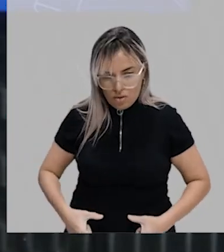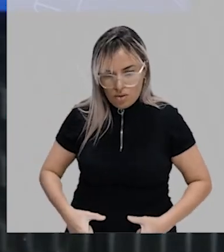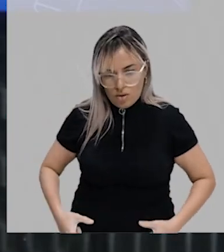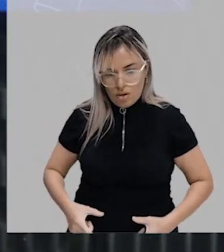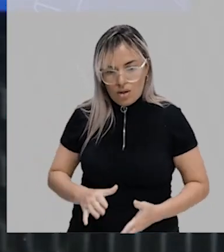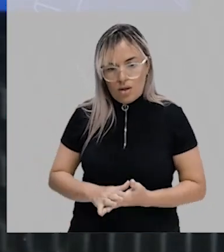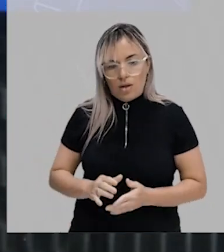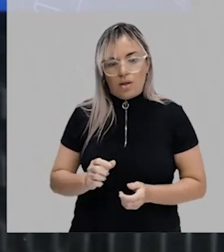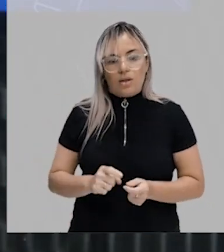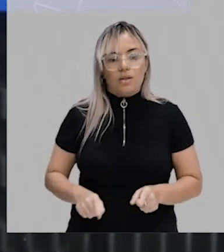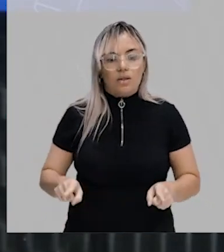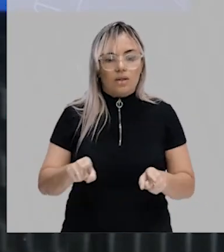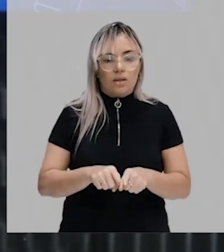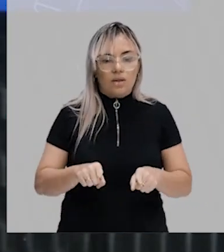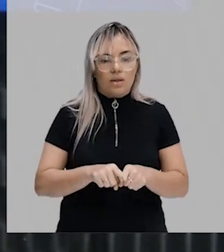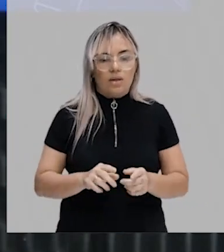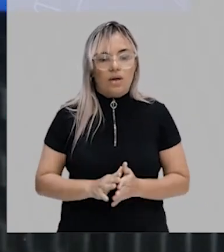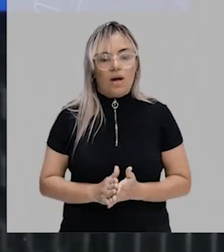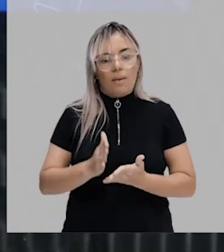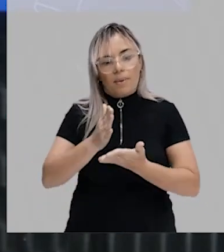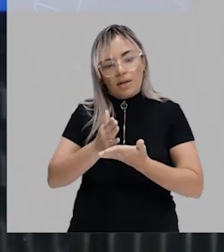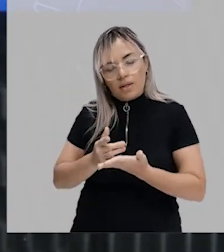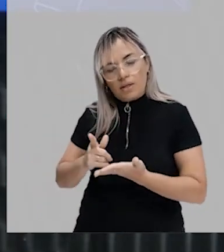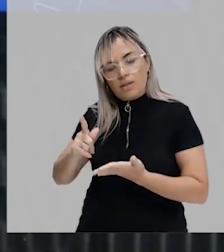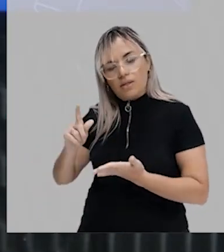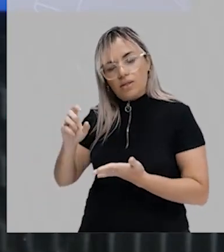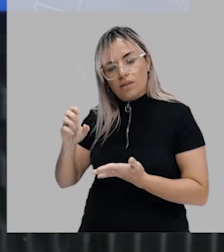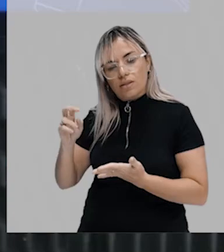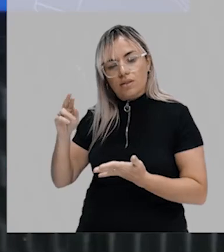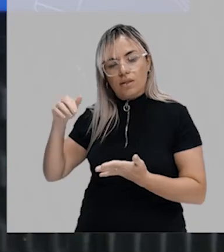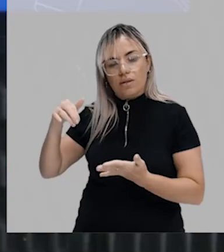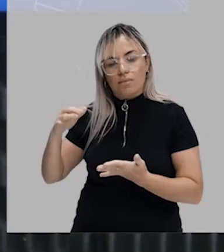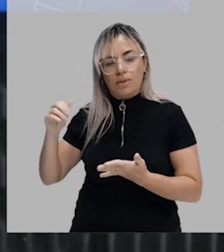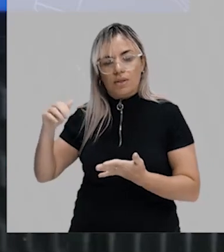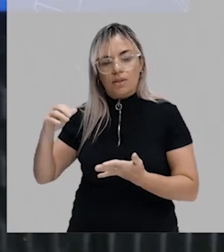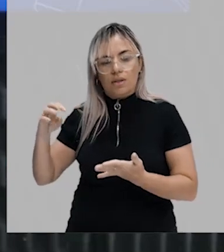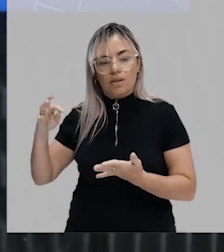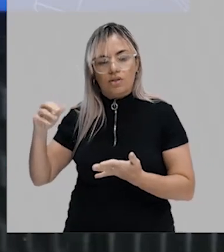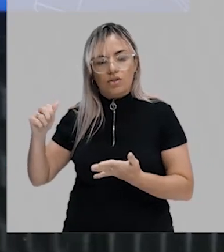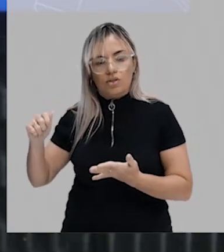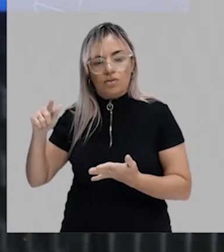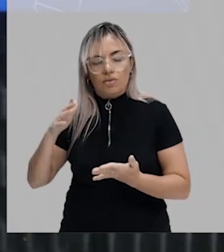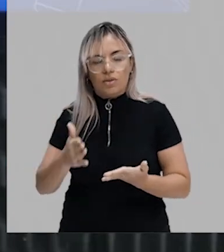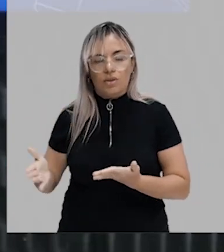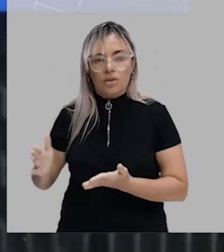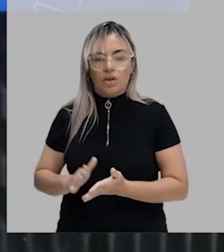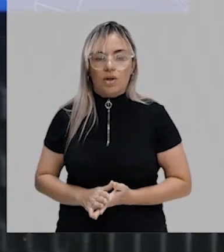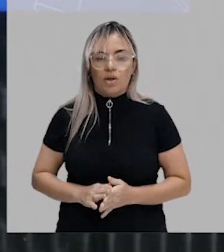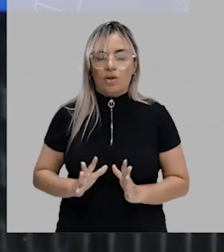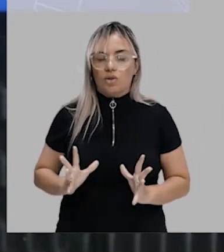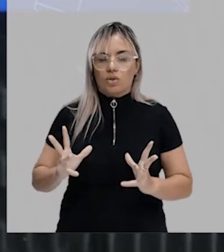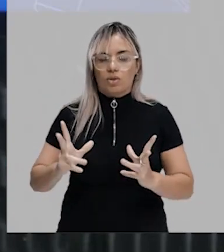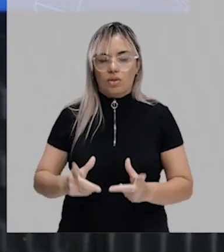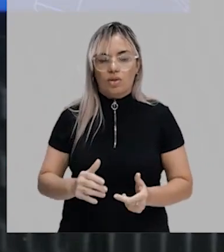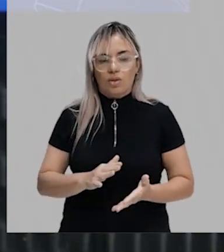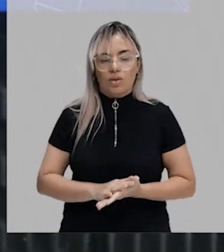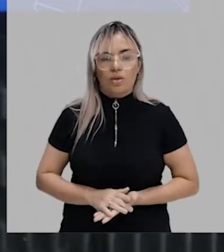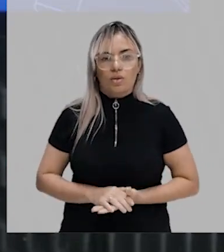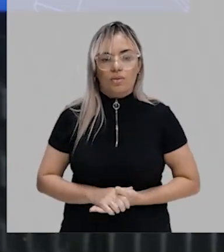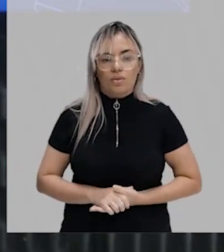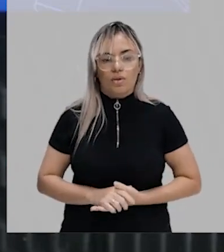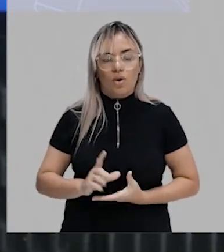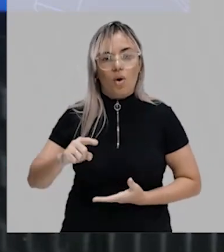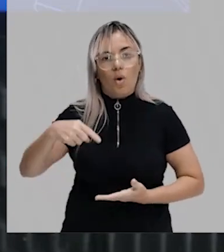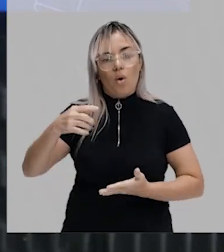gônadas, dos respectivos ductos, ou seja, toda a parte do sistema orogenital. Uma outra informação